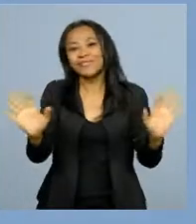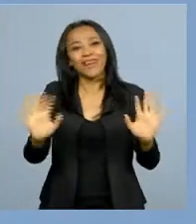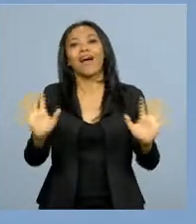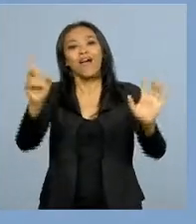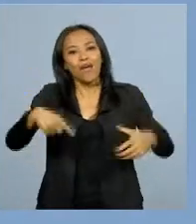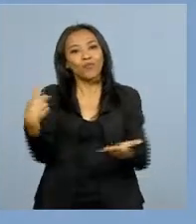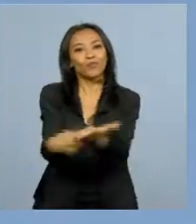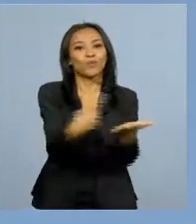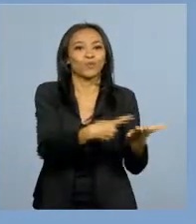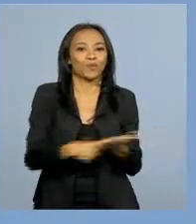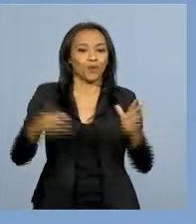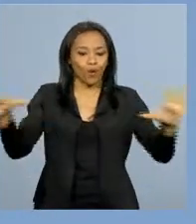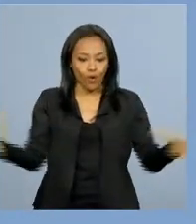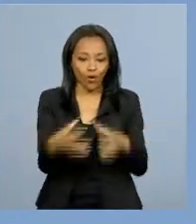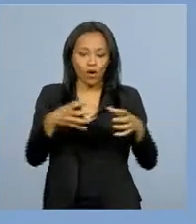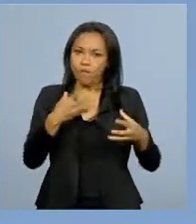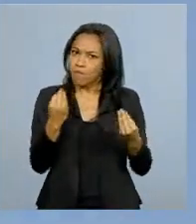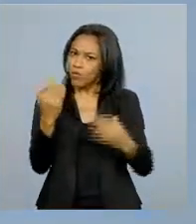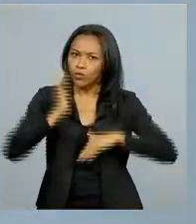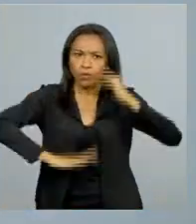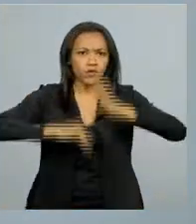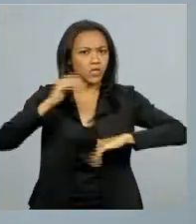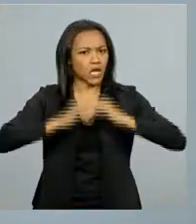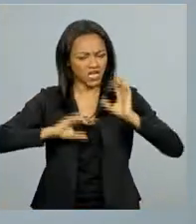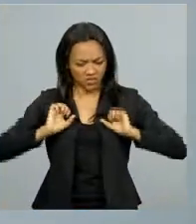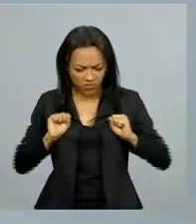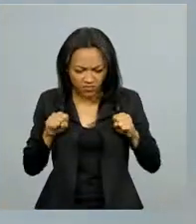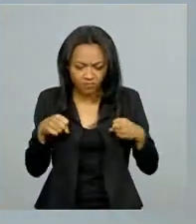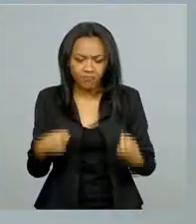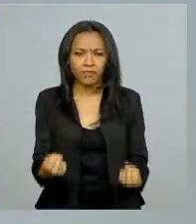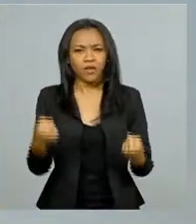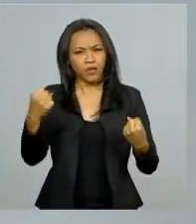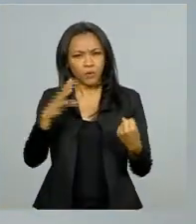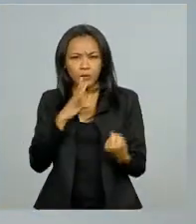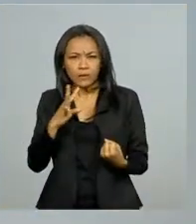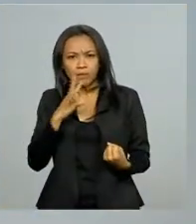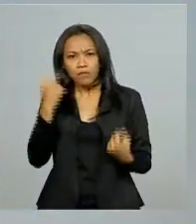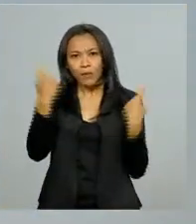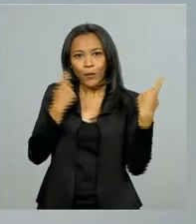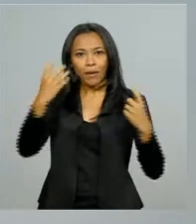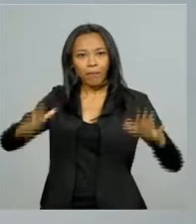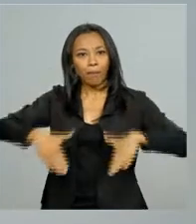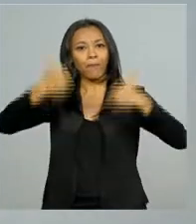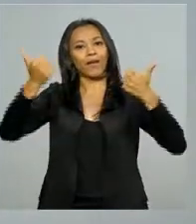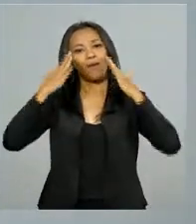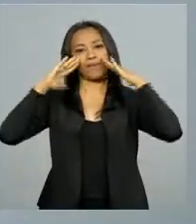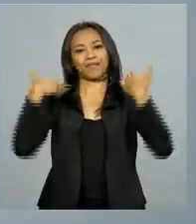trabalho em equipe que exige muito profissionalismo, dedicação, todo mundo está preocupado em fazer o melhor.